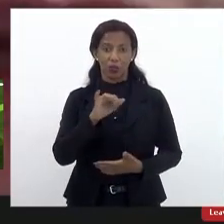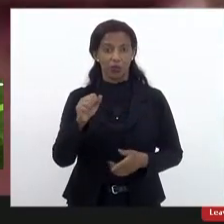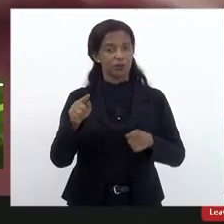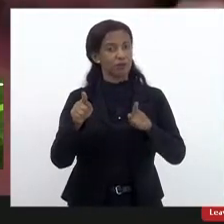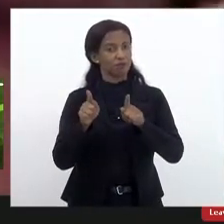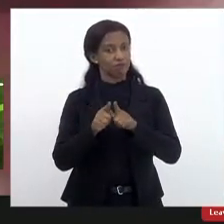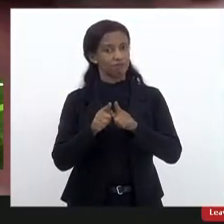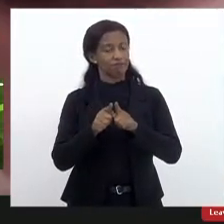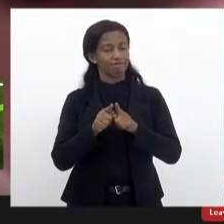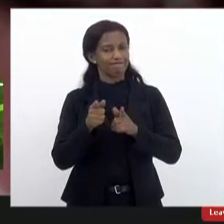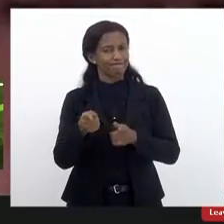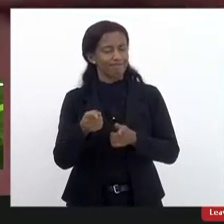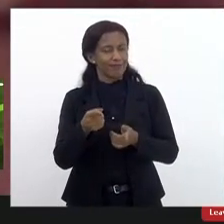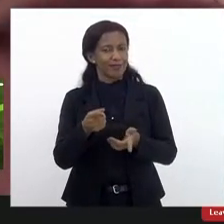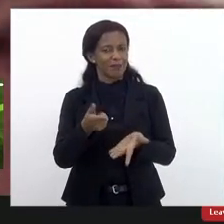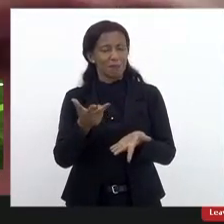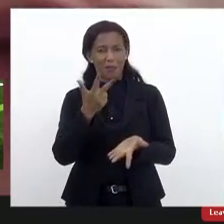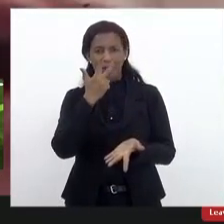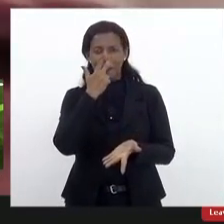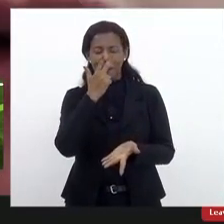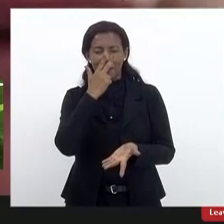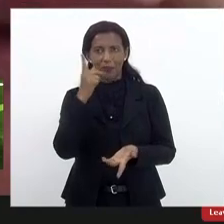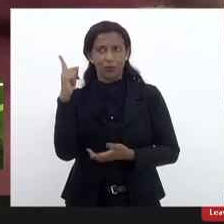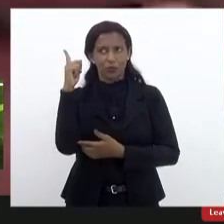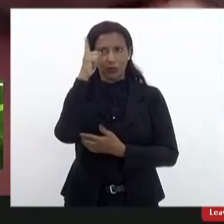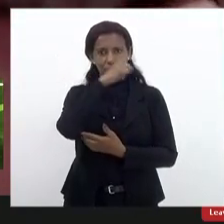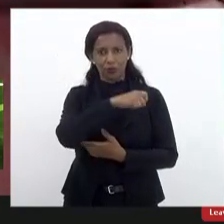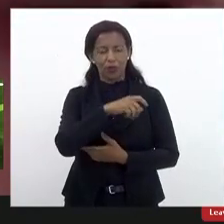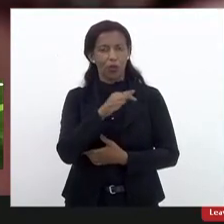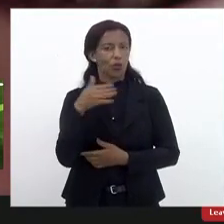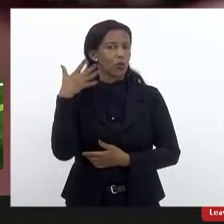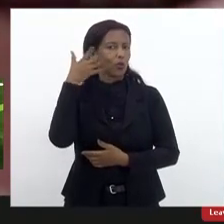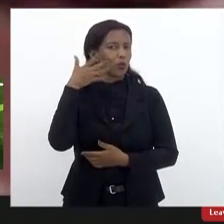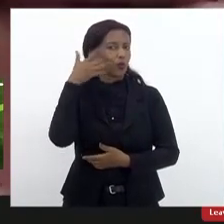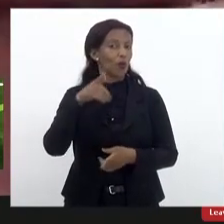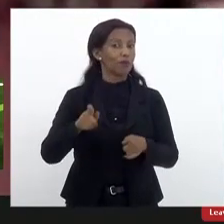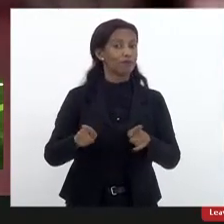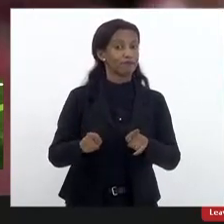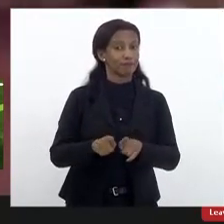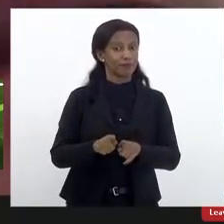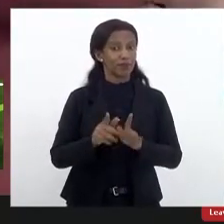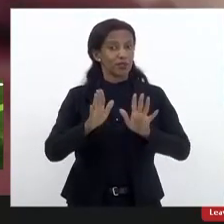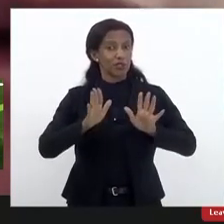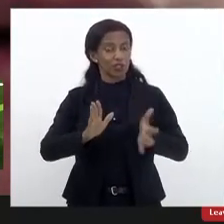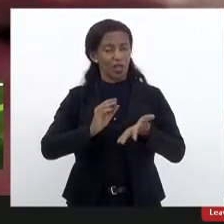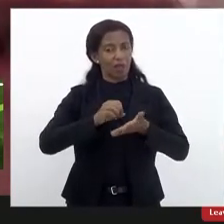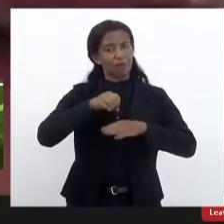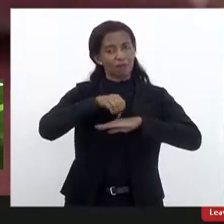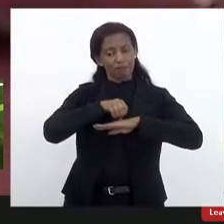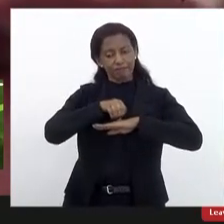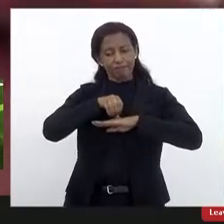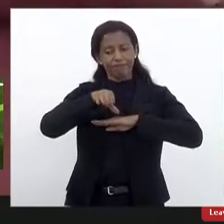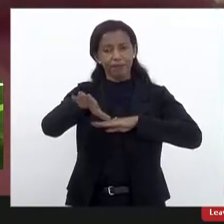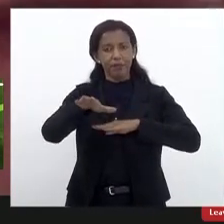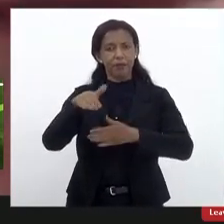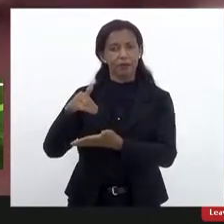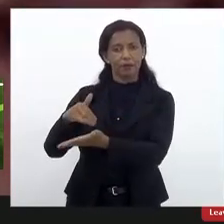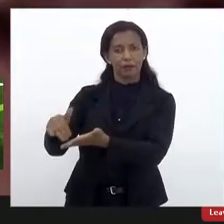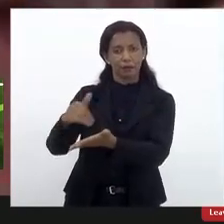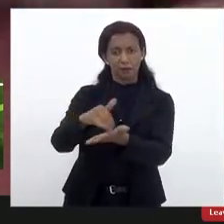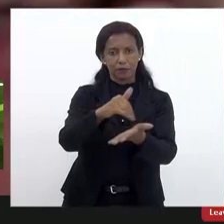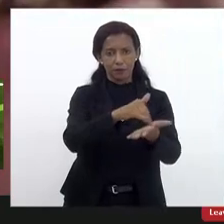demanda que o Fórum Estadual de Educação já encaminhou aos secretários